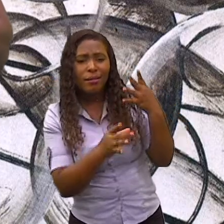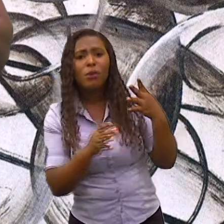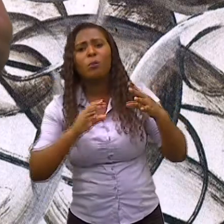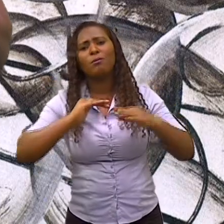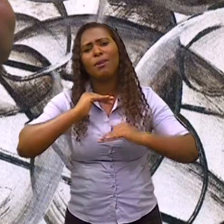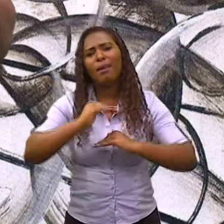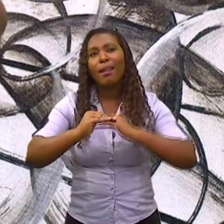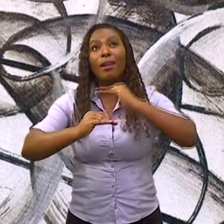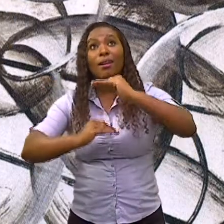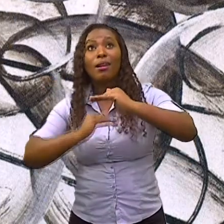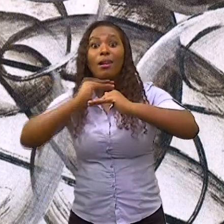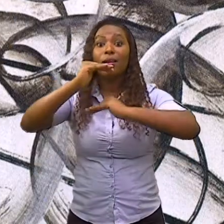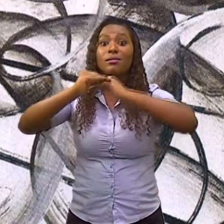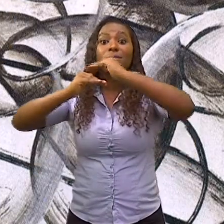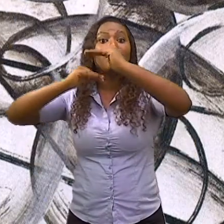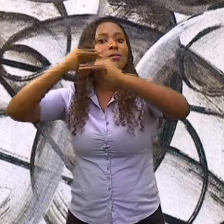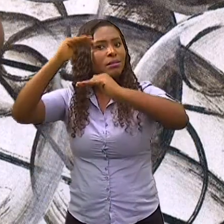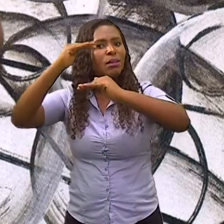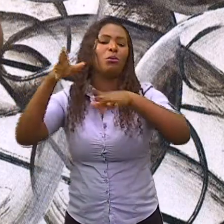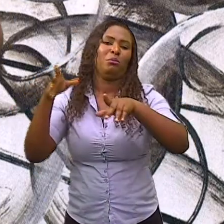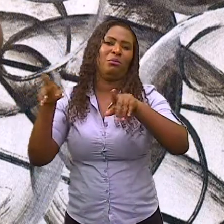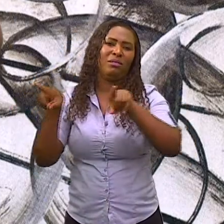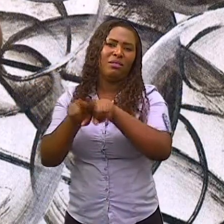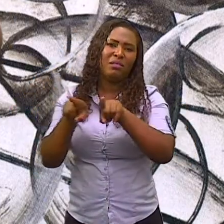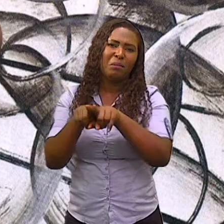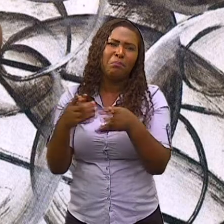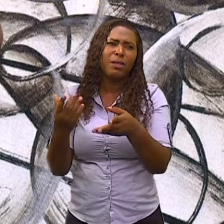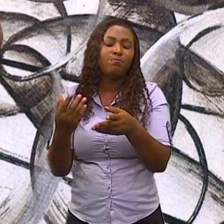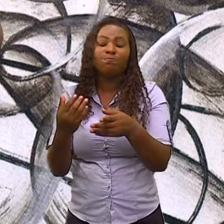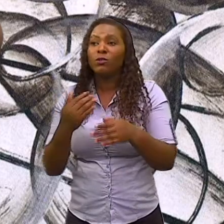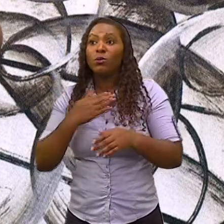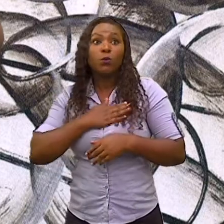e se encontrando dentro dos movimentos.